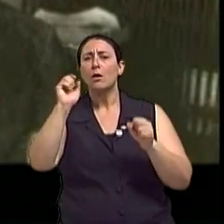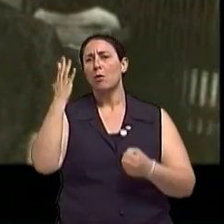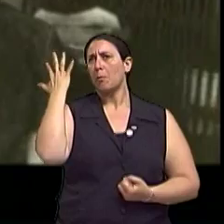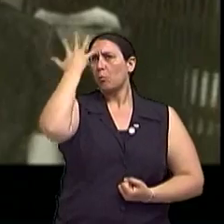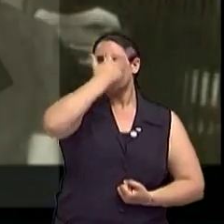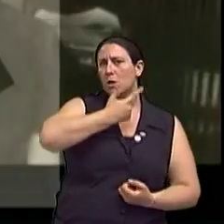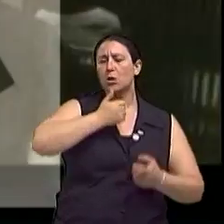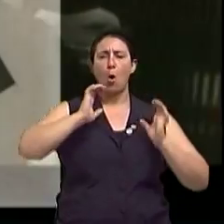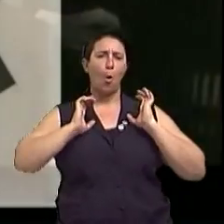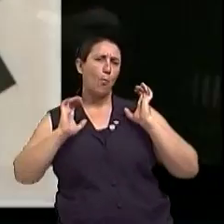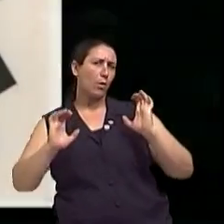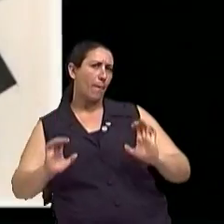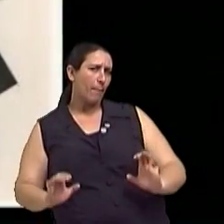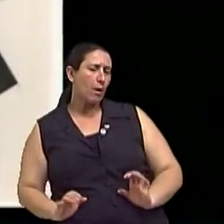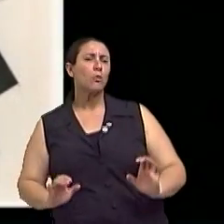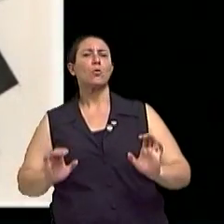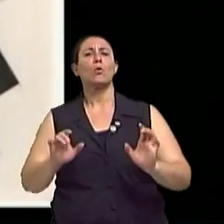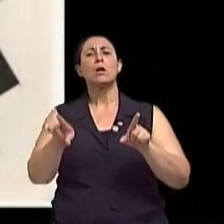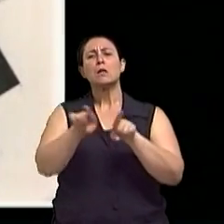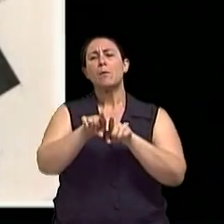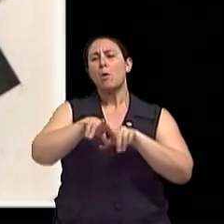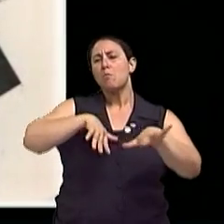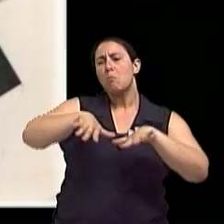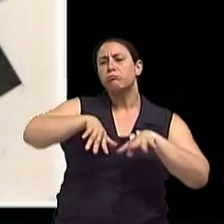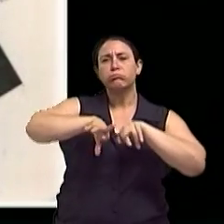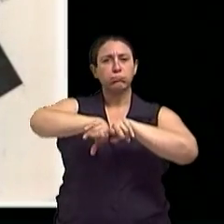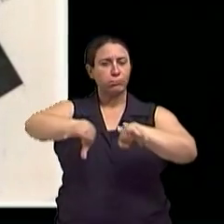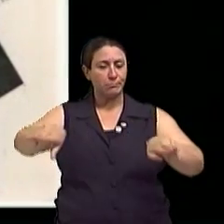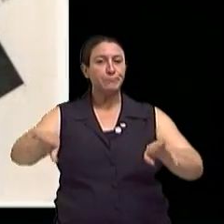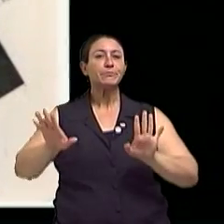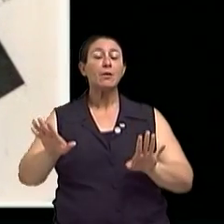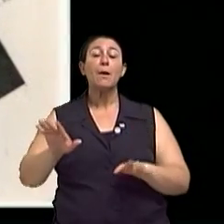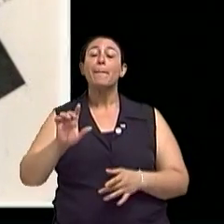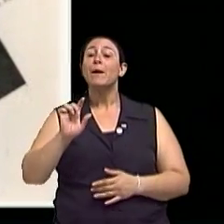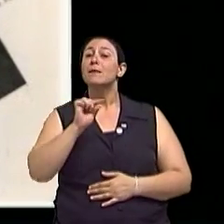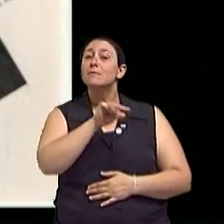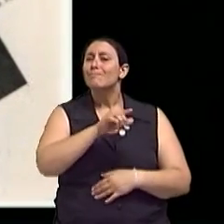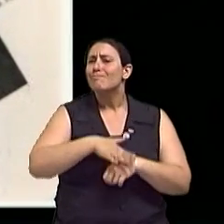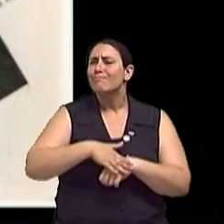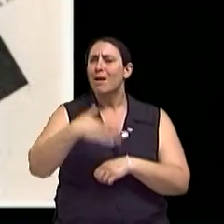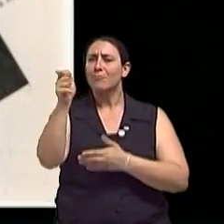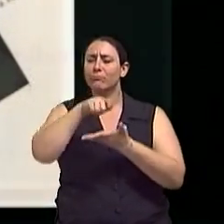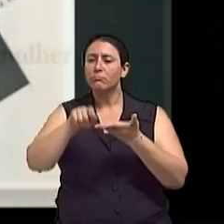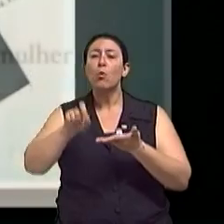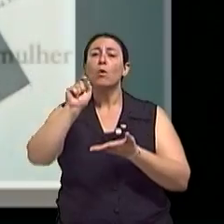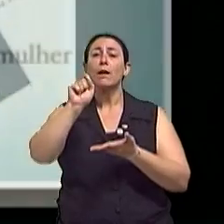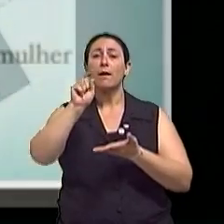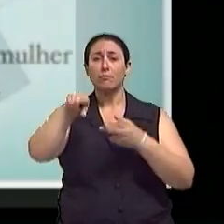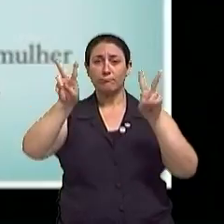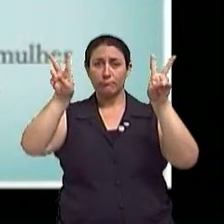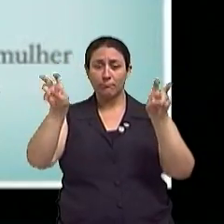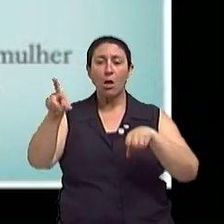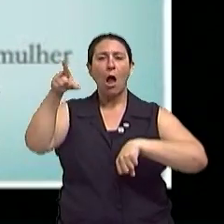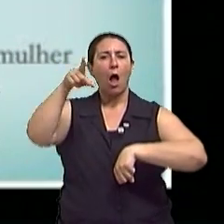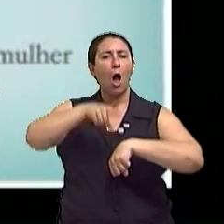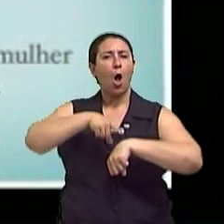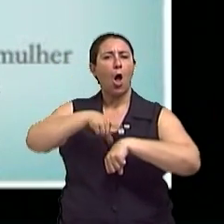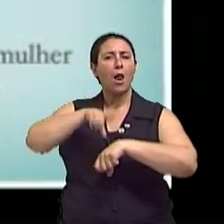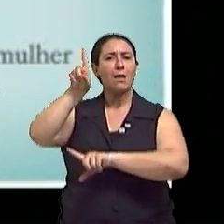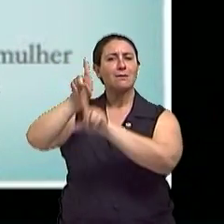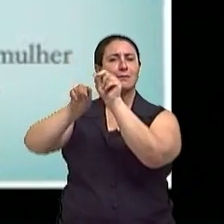beleza e comportamento. Sua obra de maior destaque foi A Hora da Estrela, que conta a